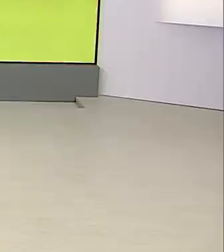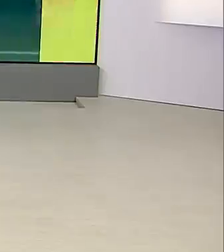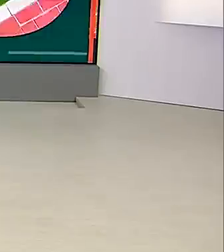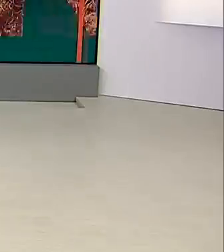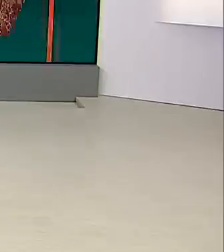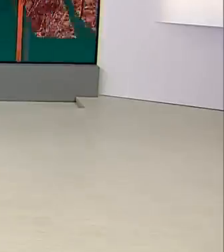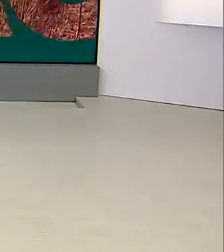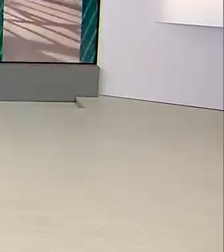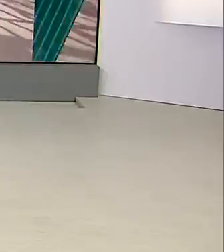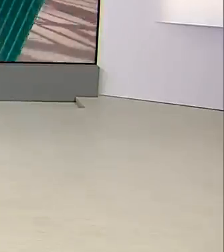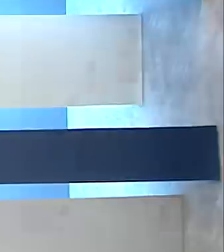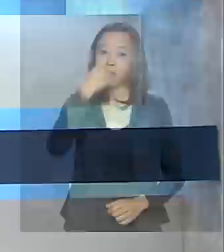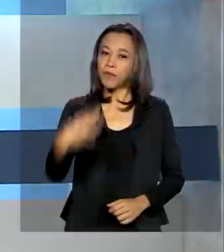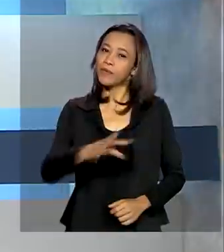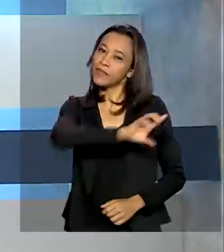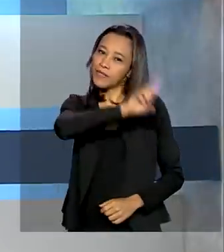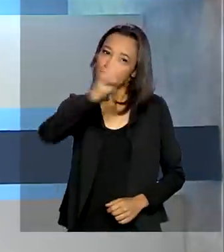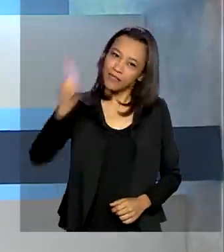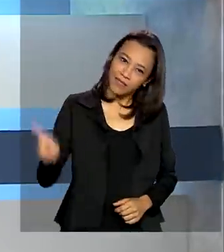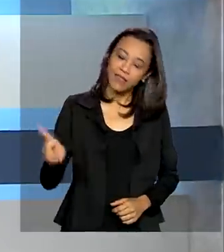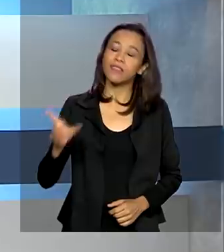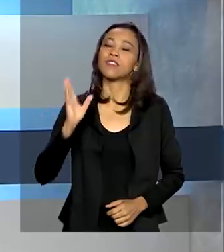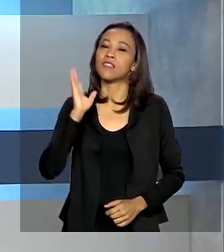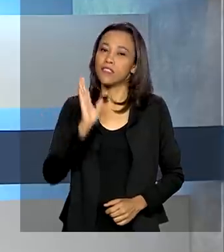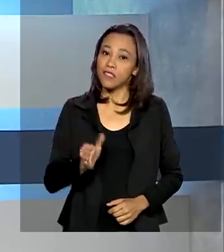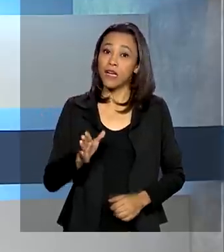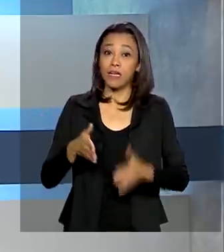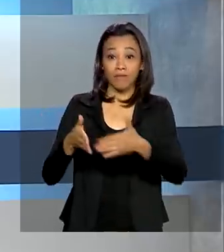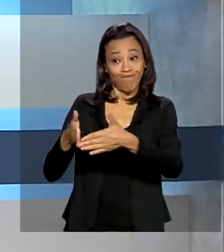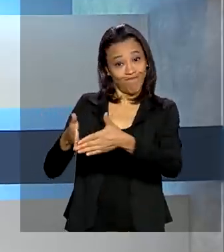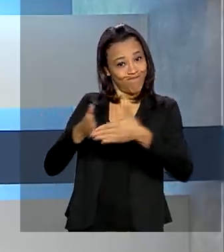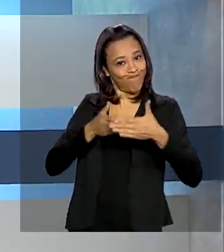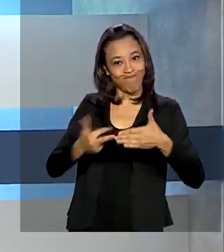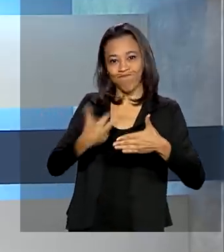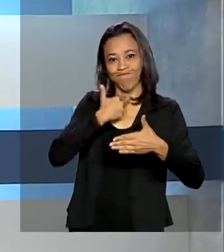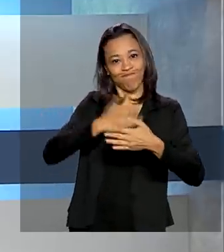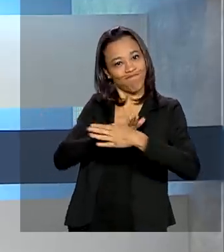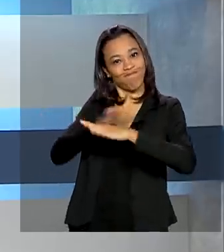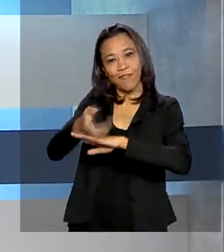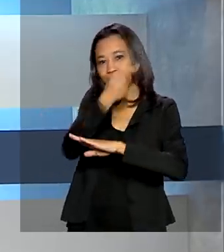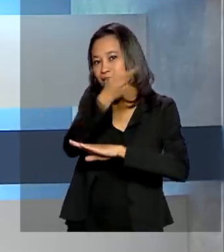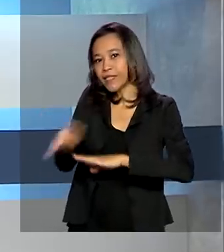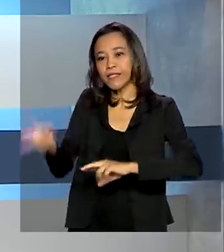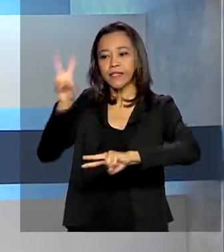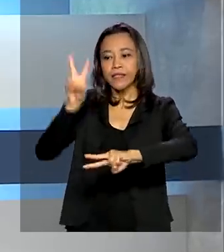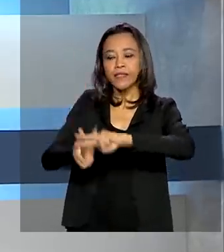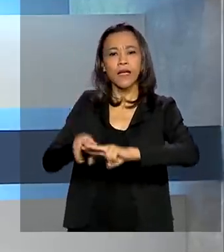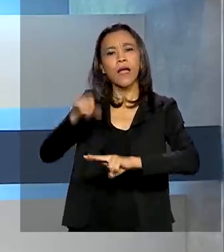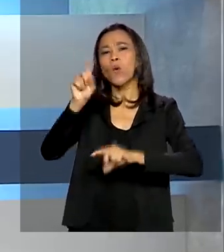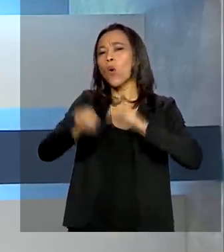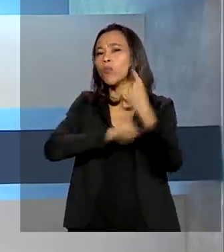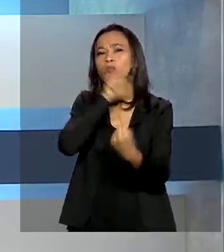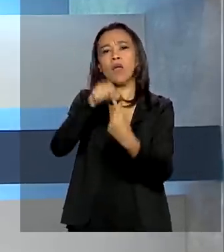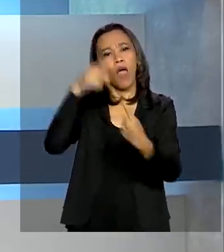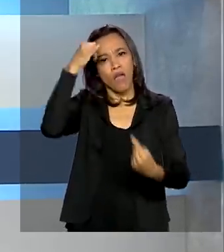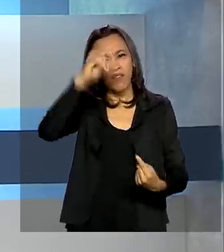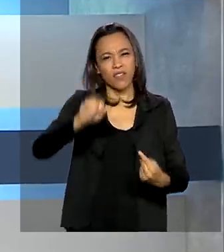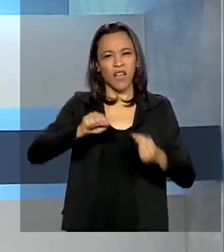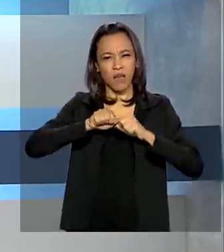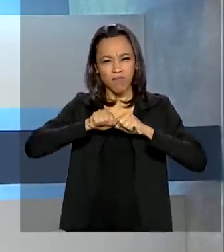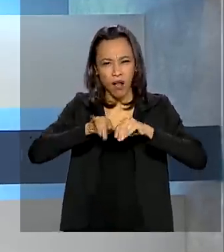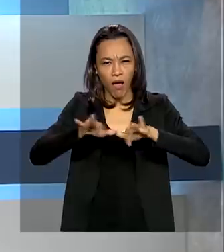Olá, bom dia. Suspensa as visitas nos presídios federais. A medida é para evitar a propagação do